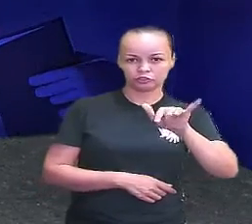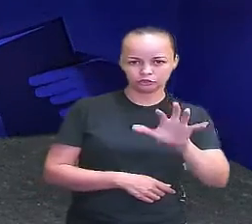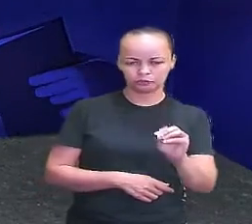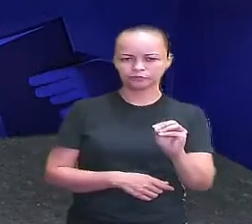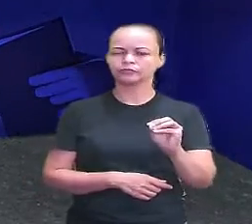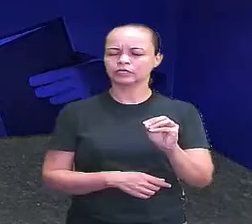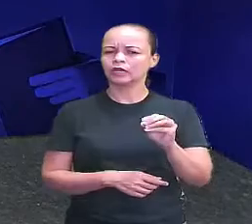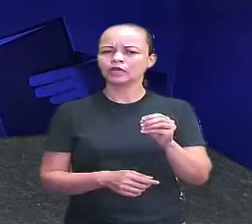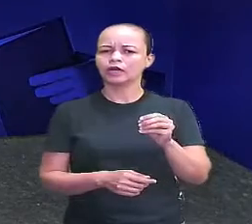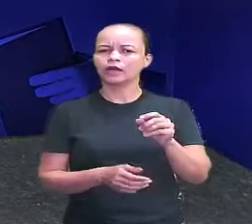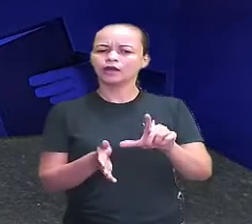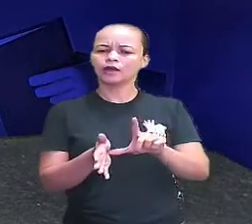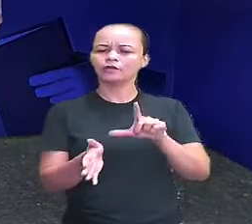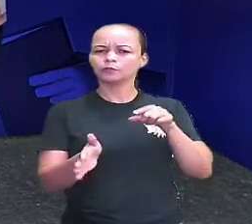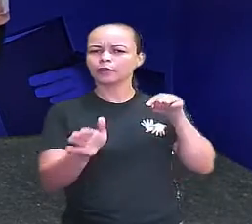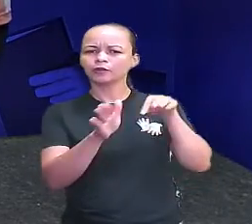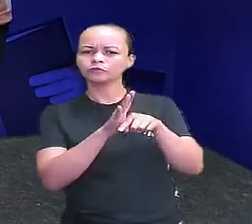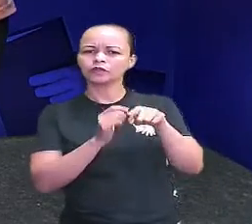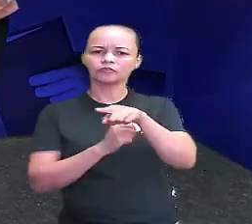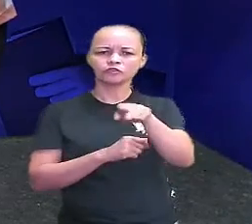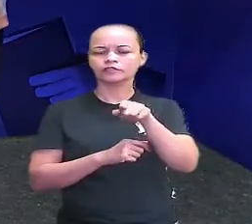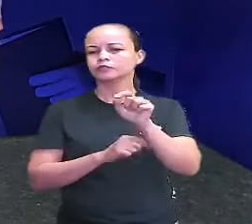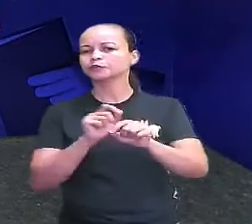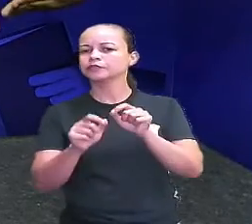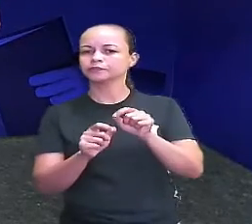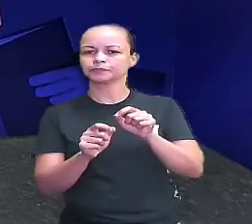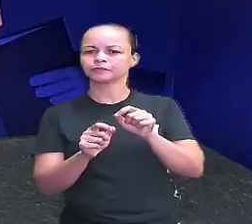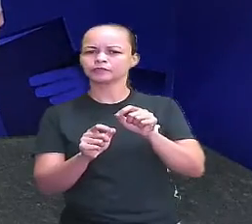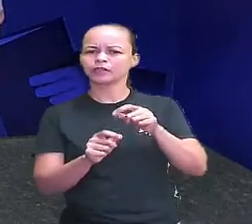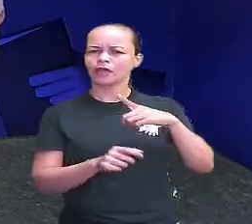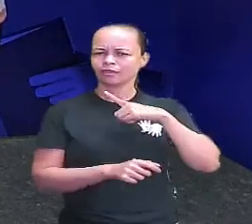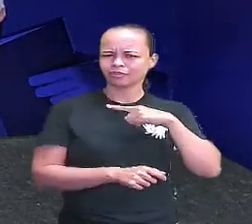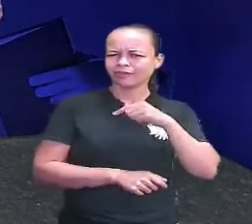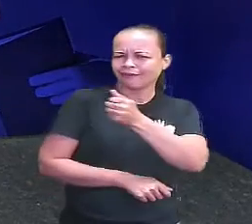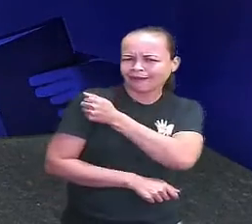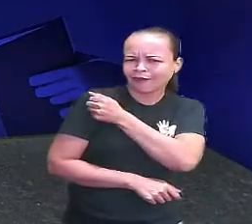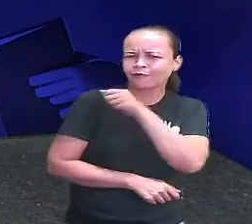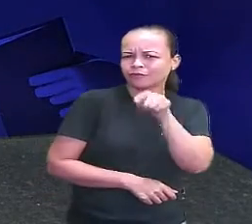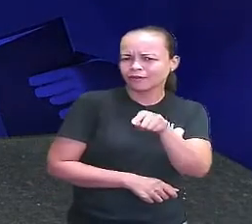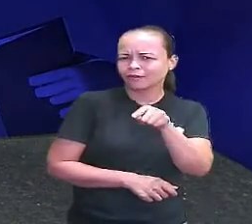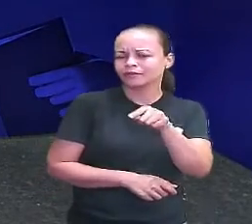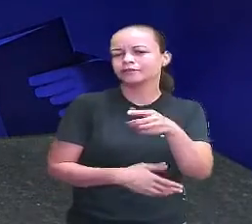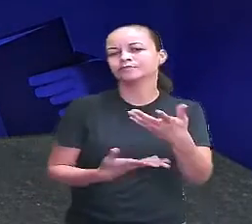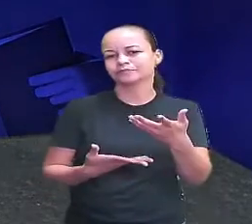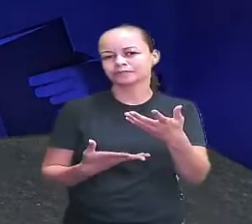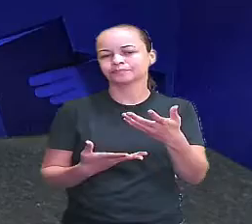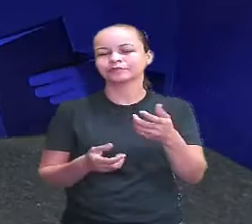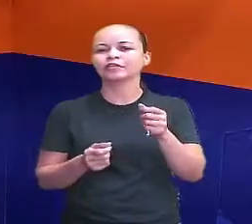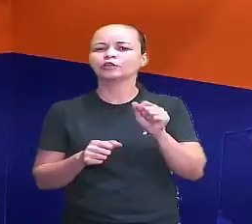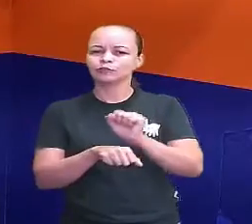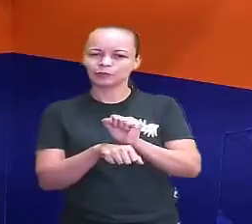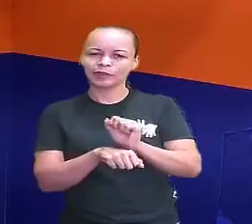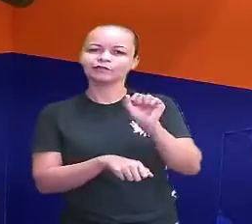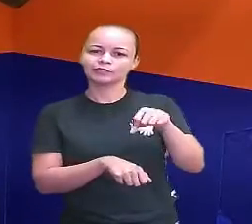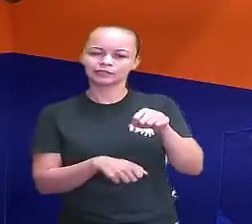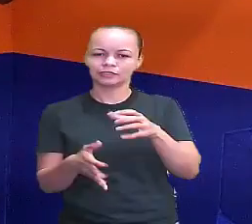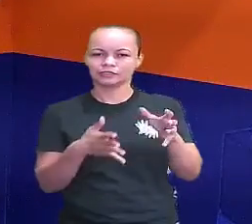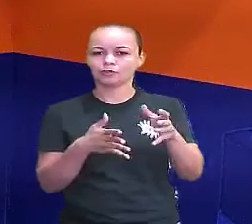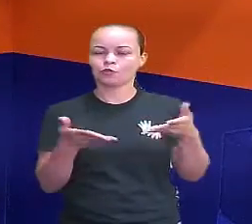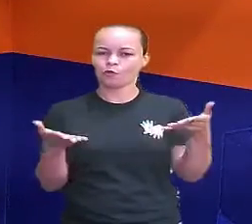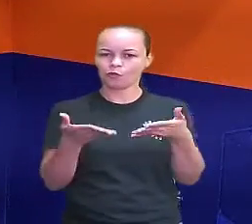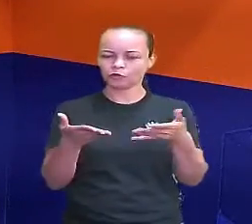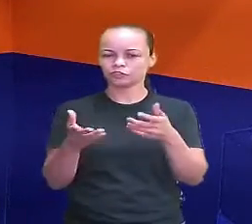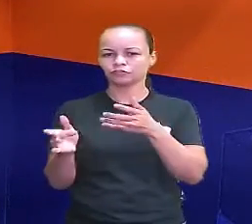uma perguntinha básica pra vocês. Tem aluno aí? Eu espero que sim. Dito isso, vamos agora ao que interessa, que é justamente a nossa aula